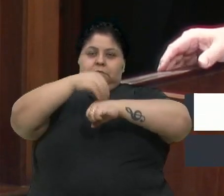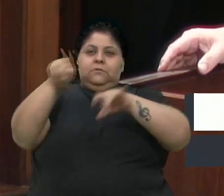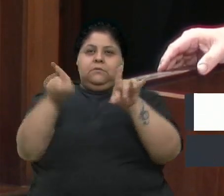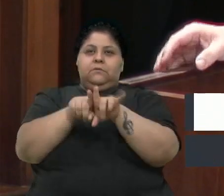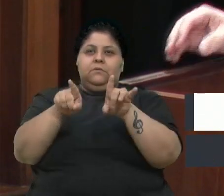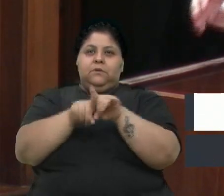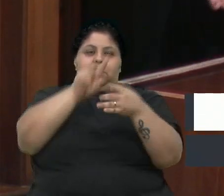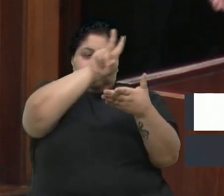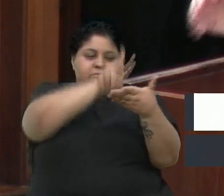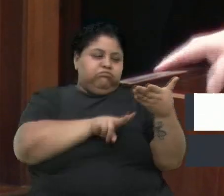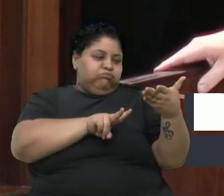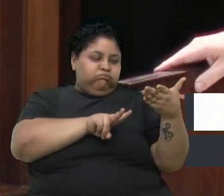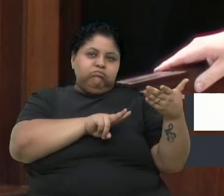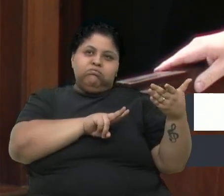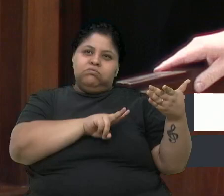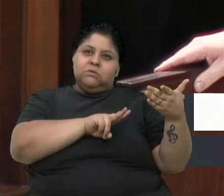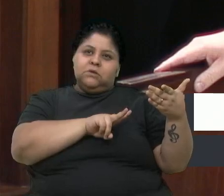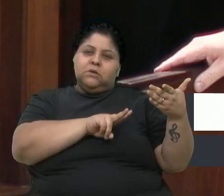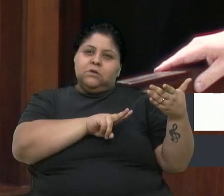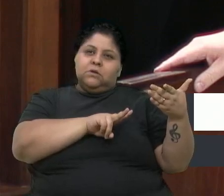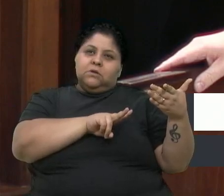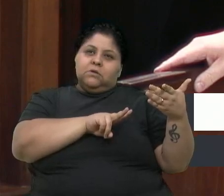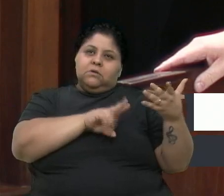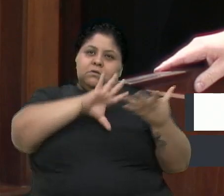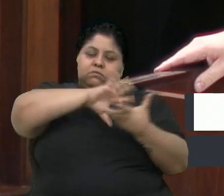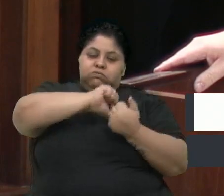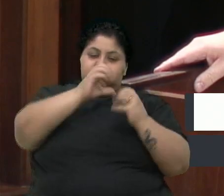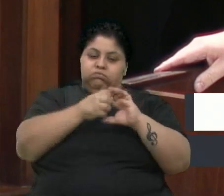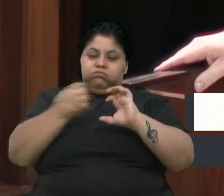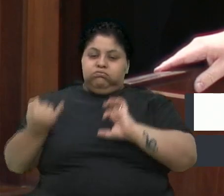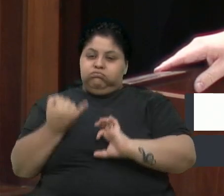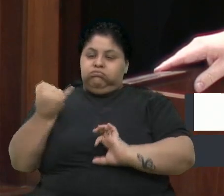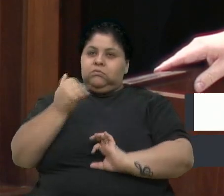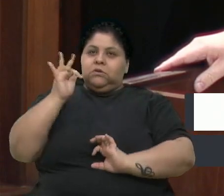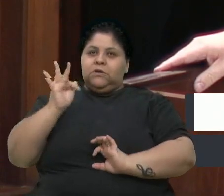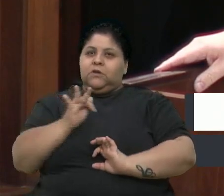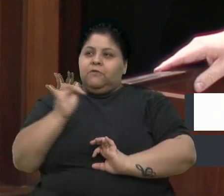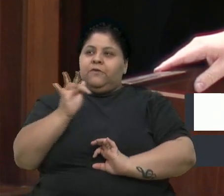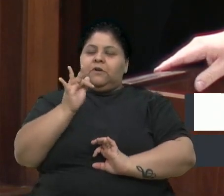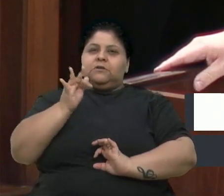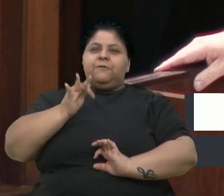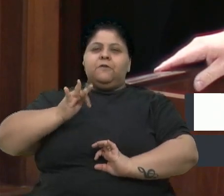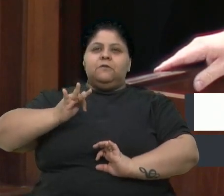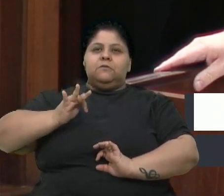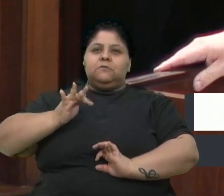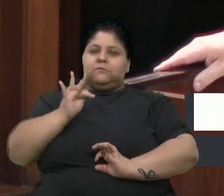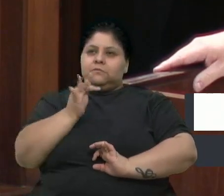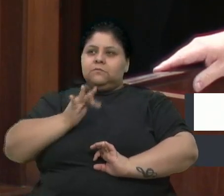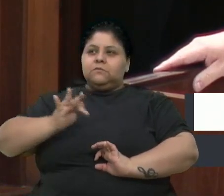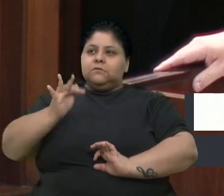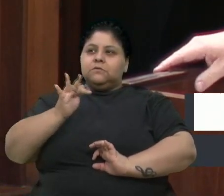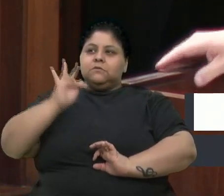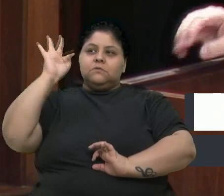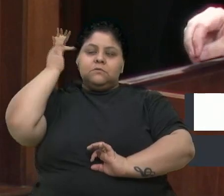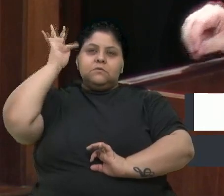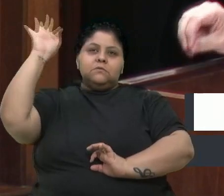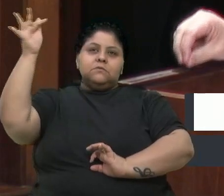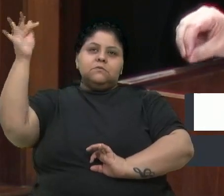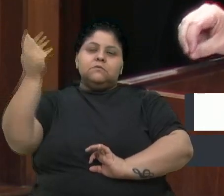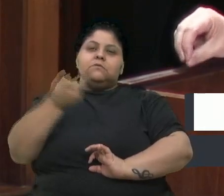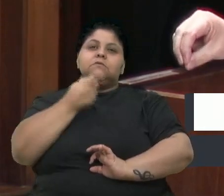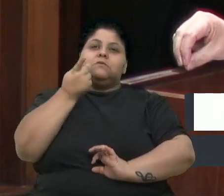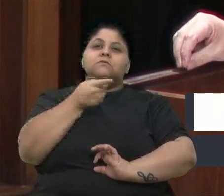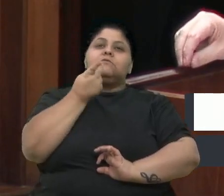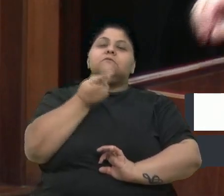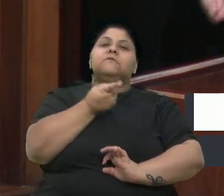a leitura de uma obra muito importante no filósofo e sociólogo alemão Jürgen Habermas, que ele fala justamente